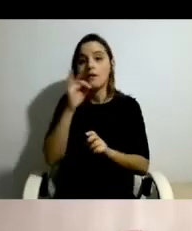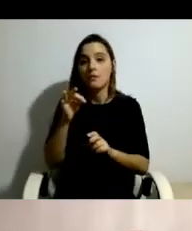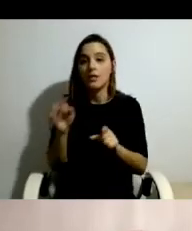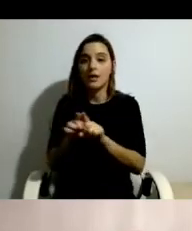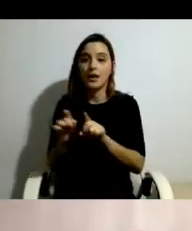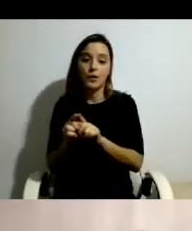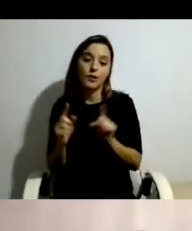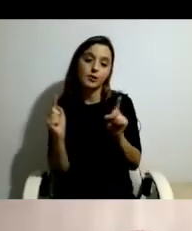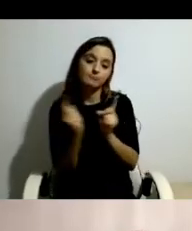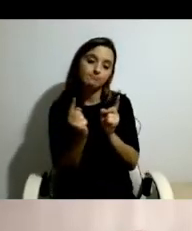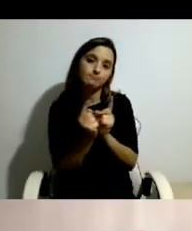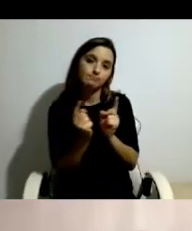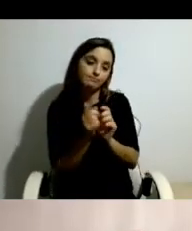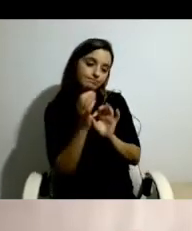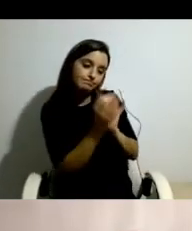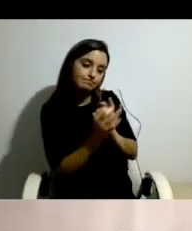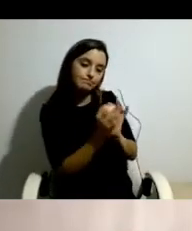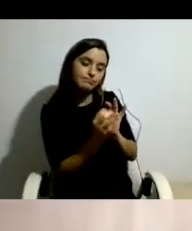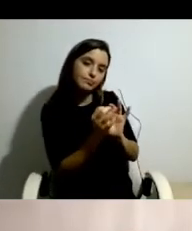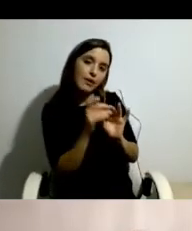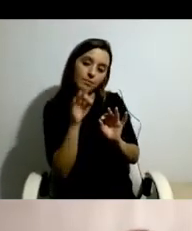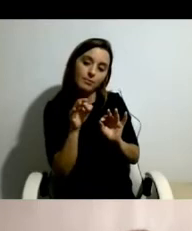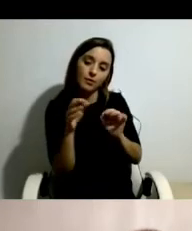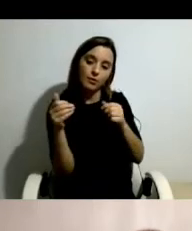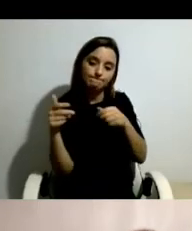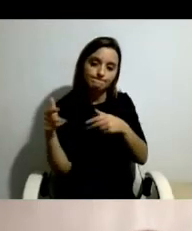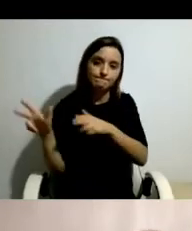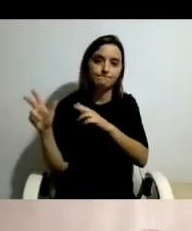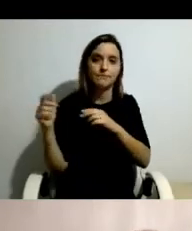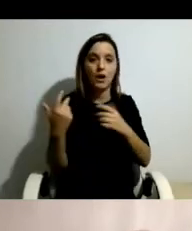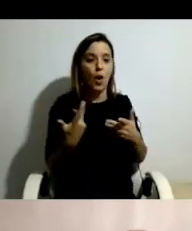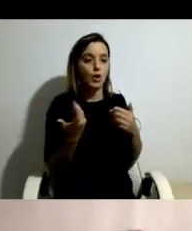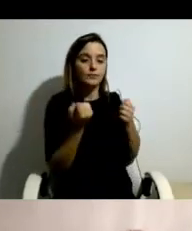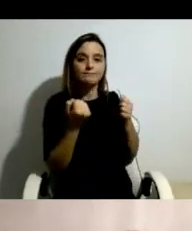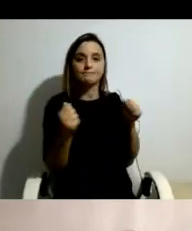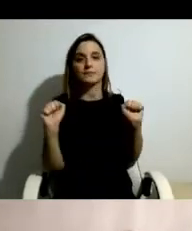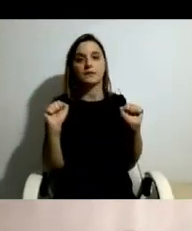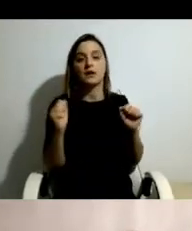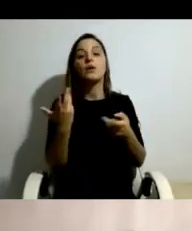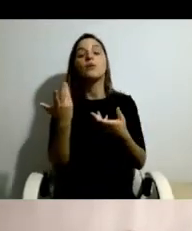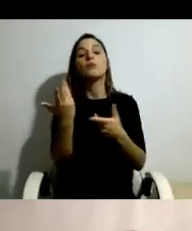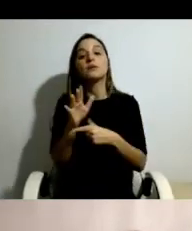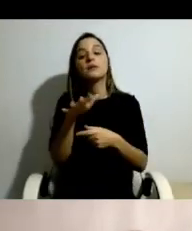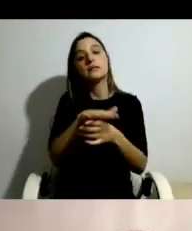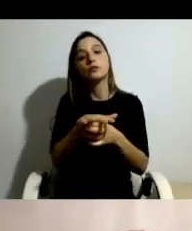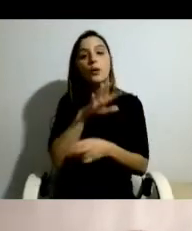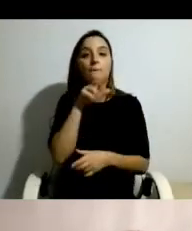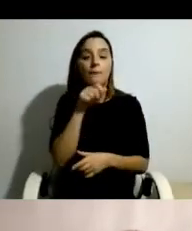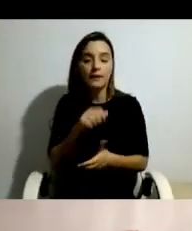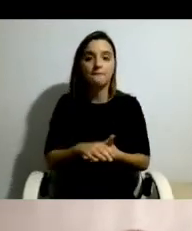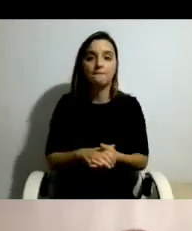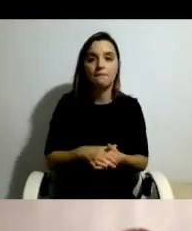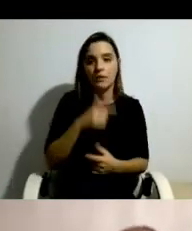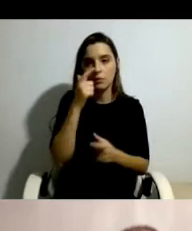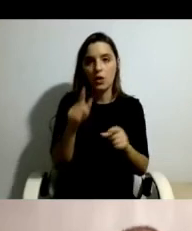cuidados. E aqui vemos o caso da mãe. Neste caso, esta pessoa viu-se, deu mais